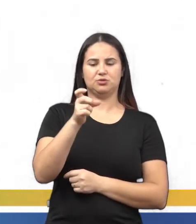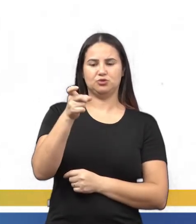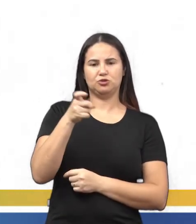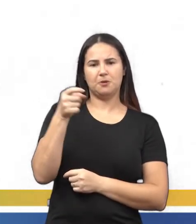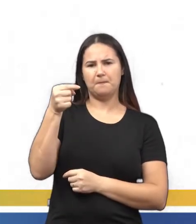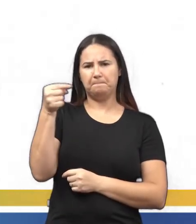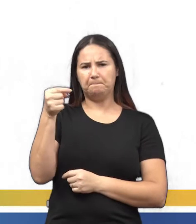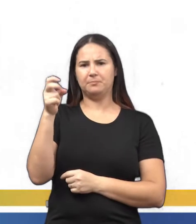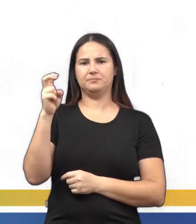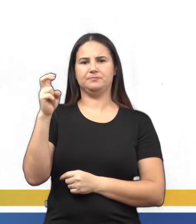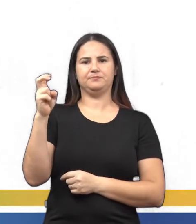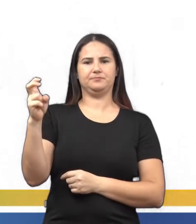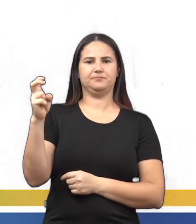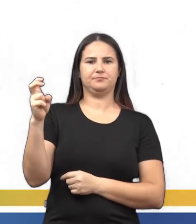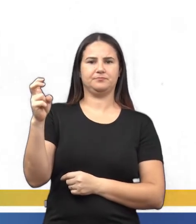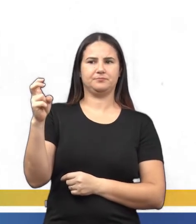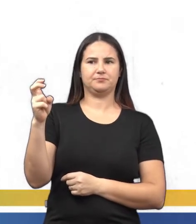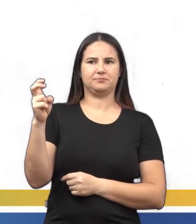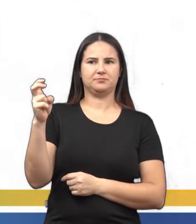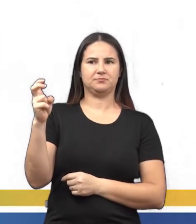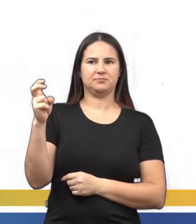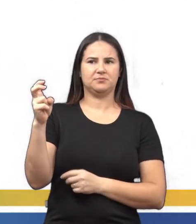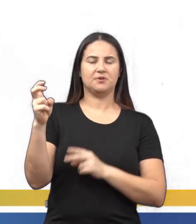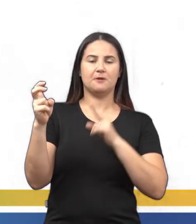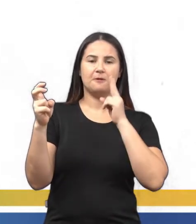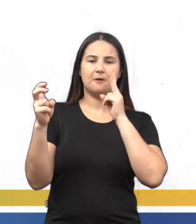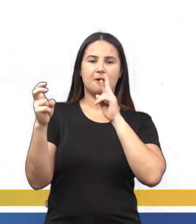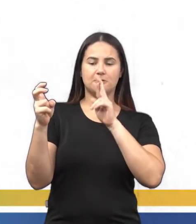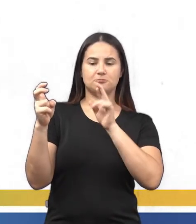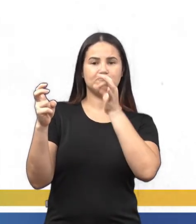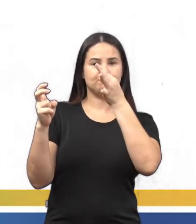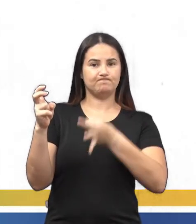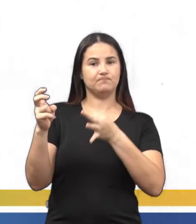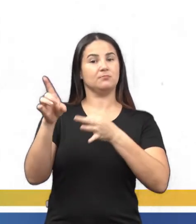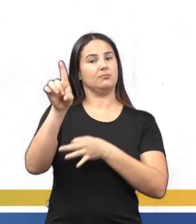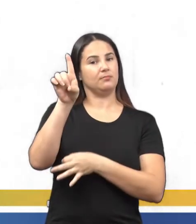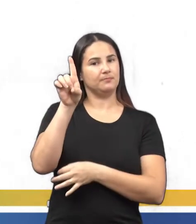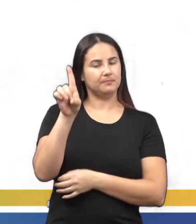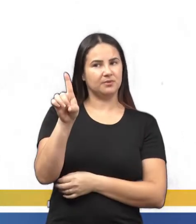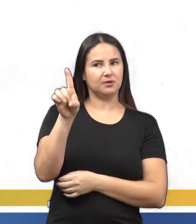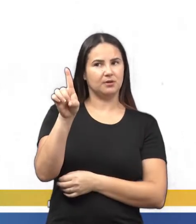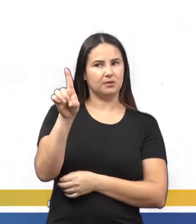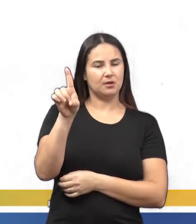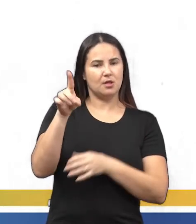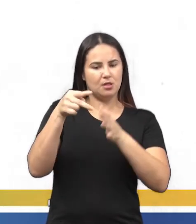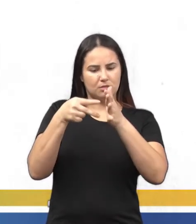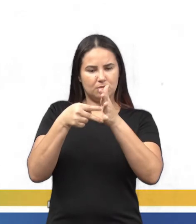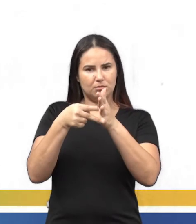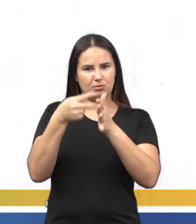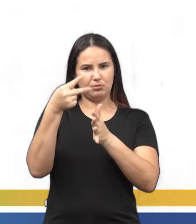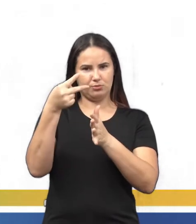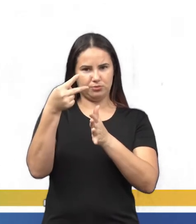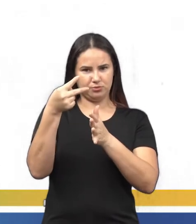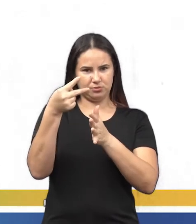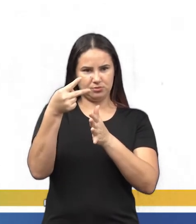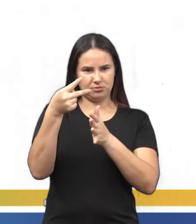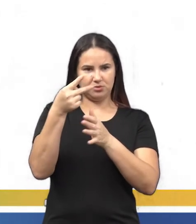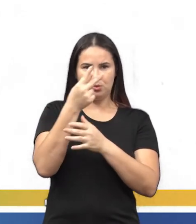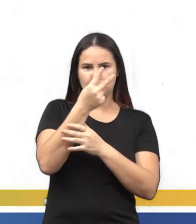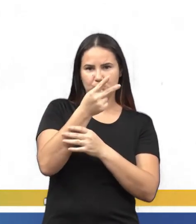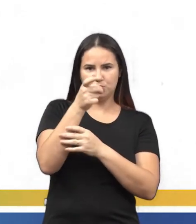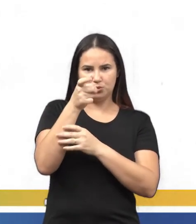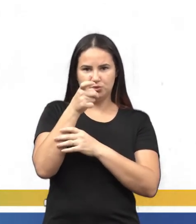5, não. A nossa correspondente é o quê? Letra D. O a gente acabou de ler? 2x mais